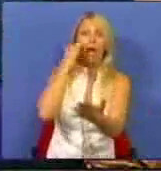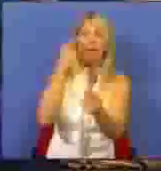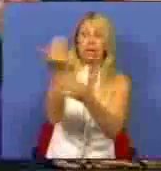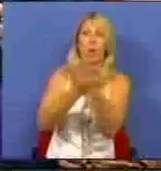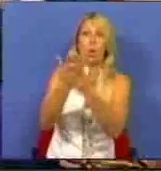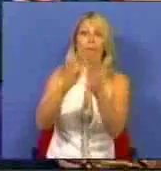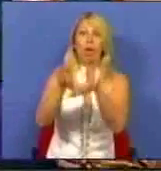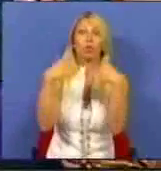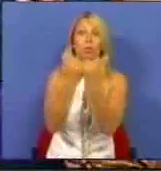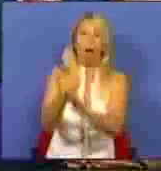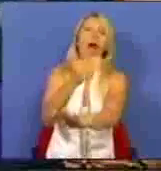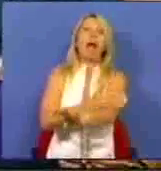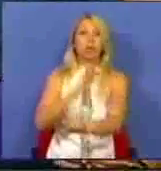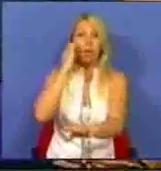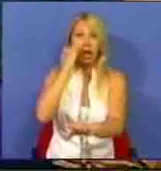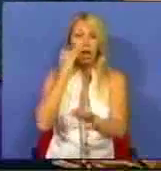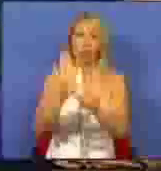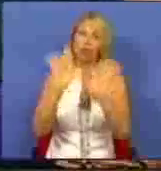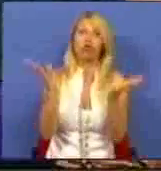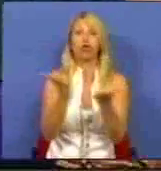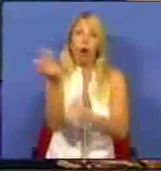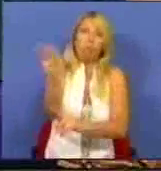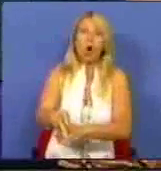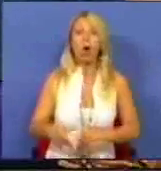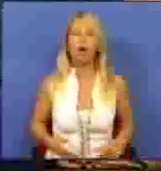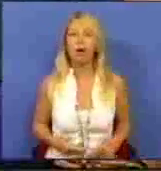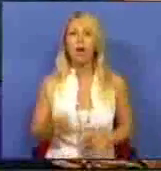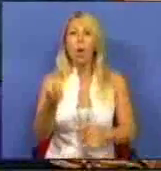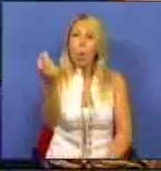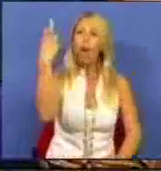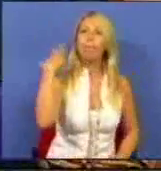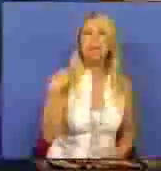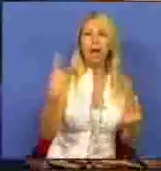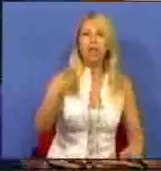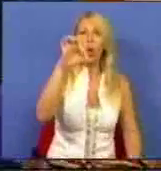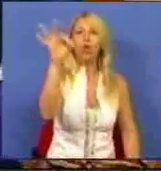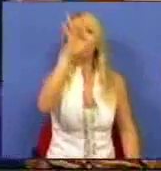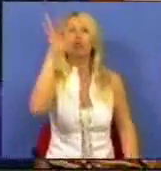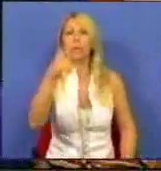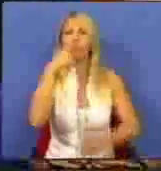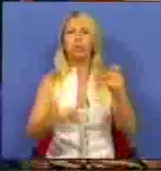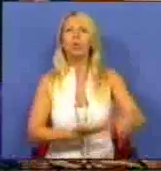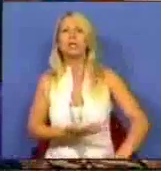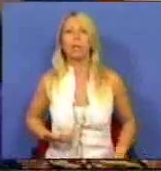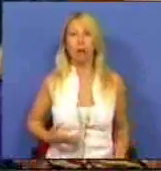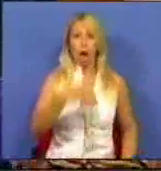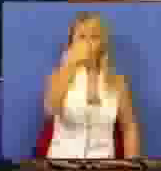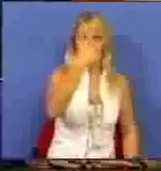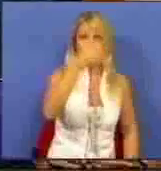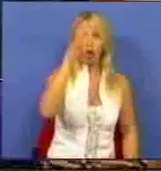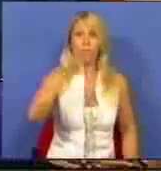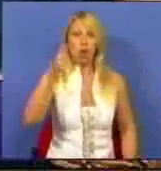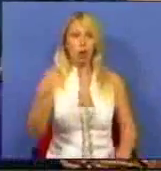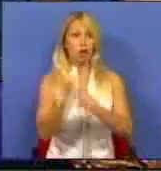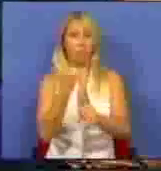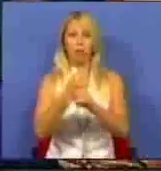bem antes da crise geral. E no ano passado tínhamos 8% de desempregados, 2 milhões de trabalhadores